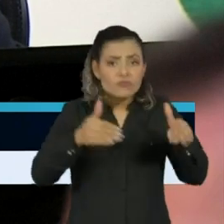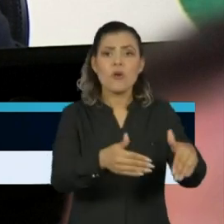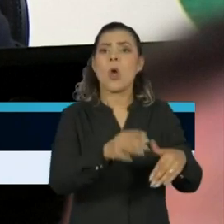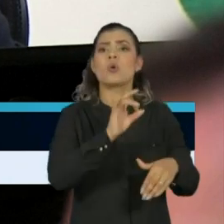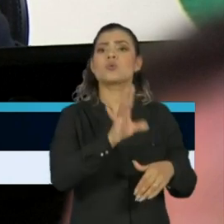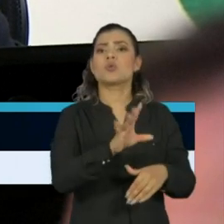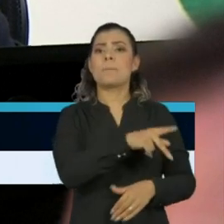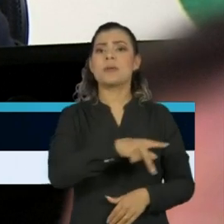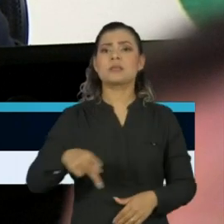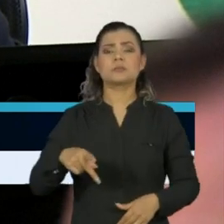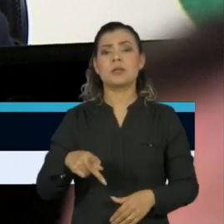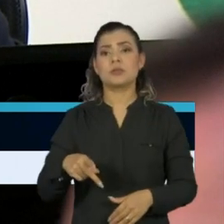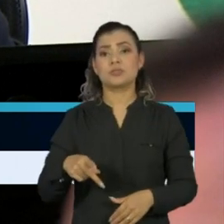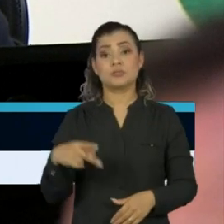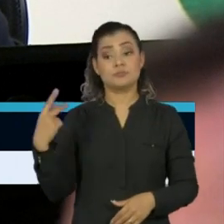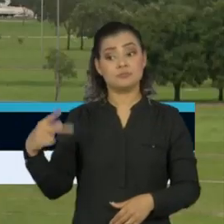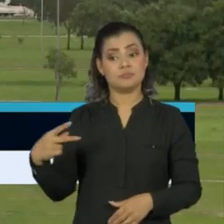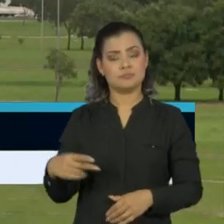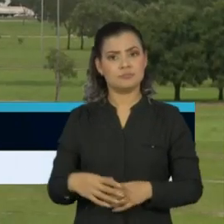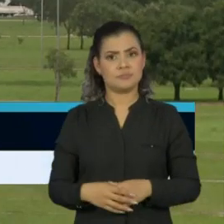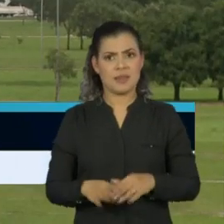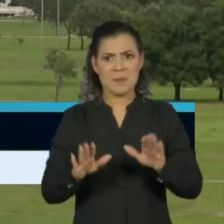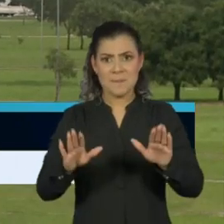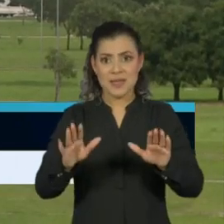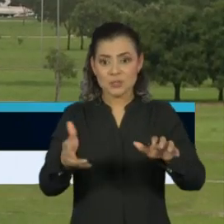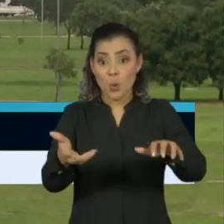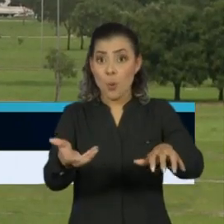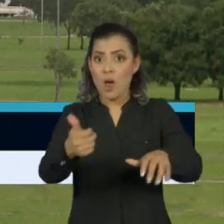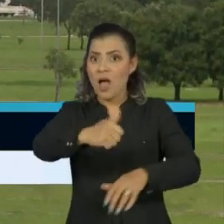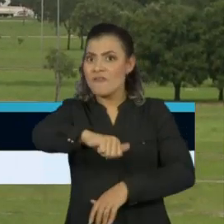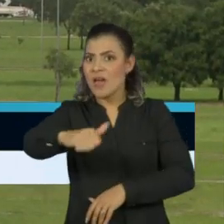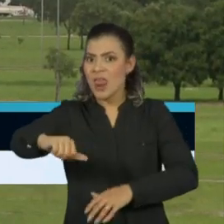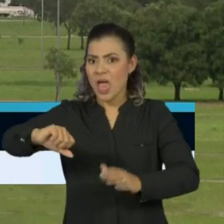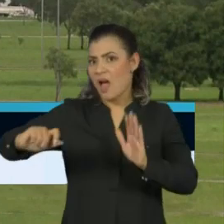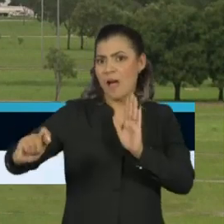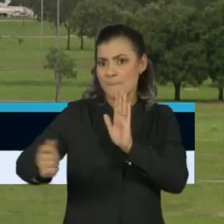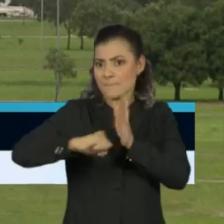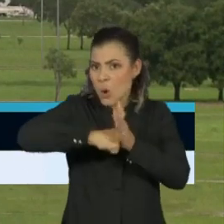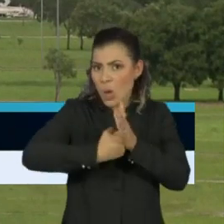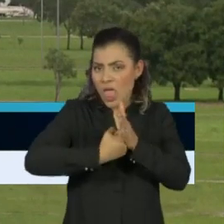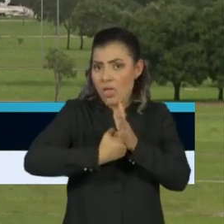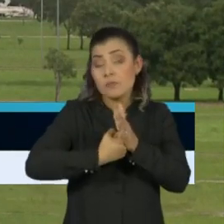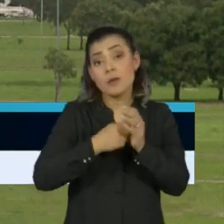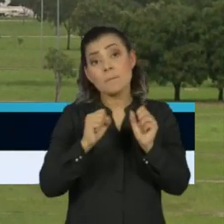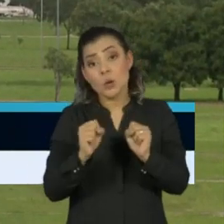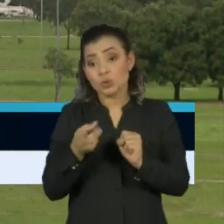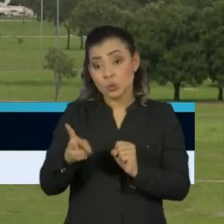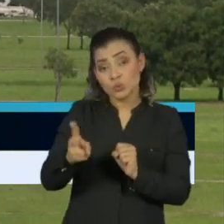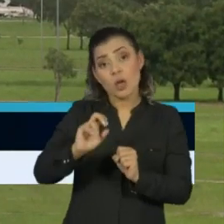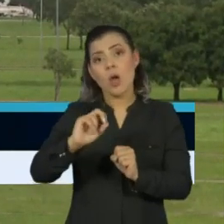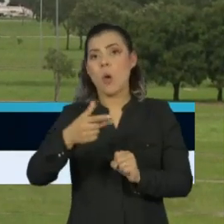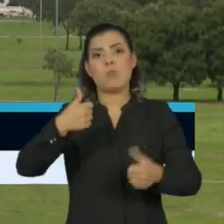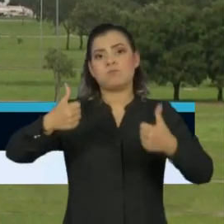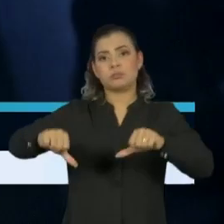do presidente da República. Agora, cabe ao Congresso analisar o veto presidencial que poderá ser mantido ou derrubado.